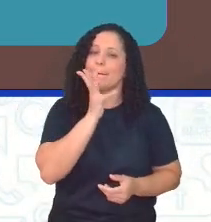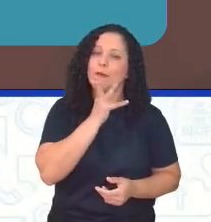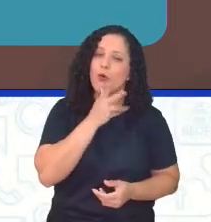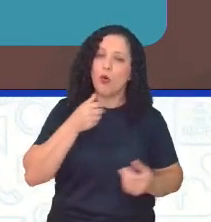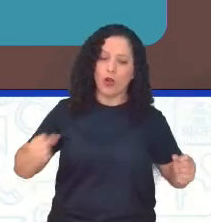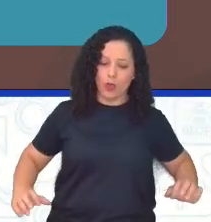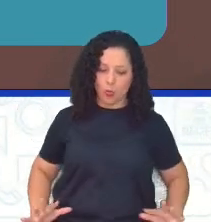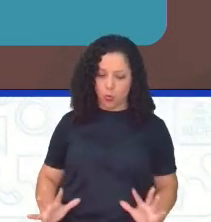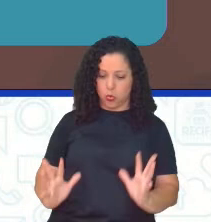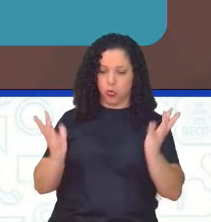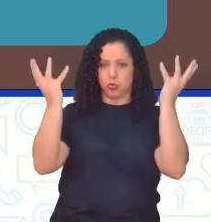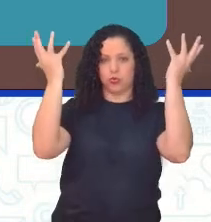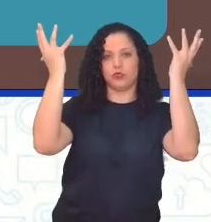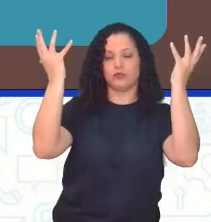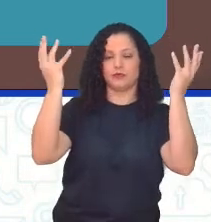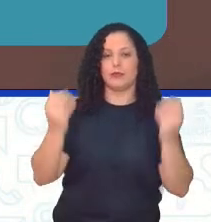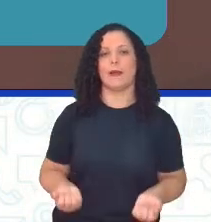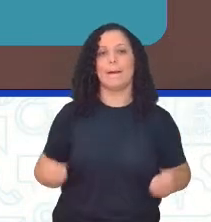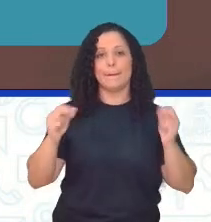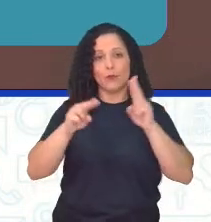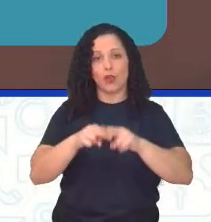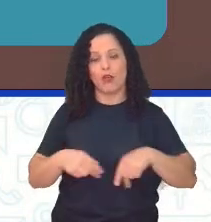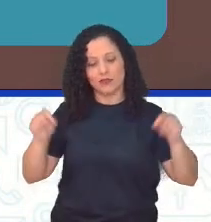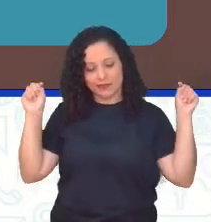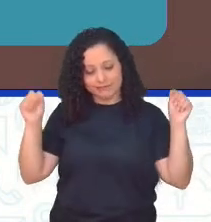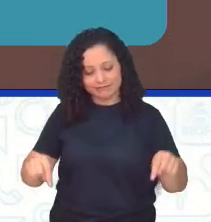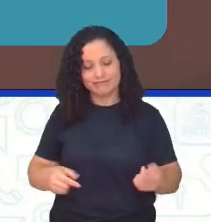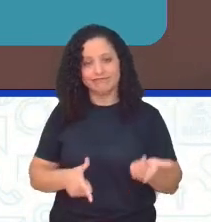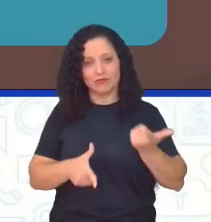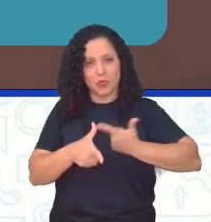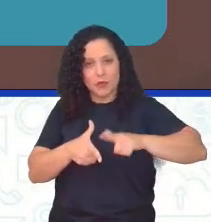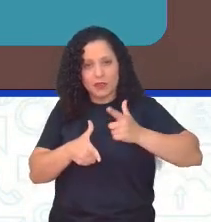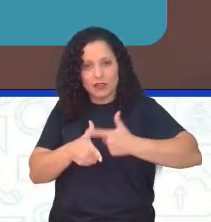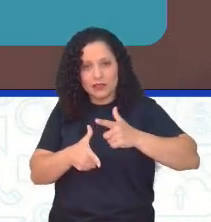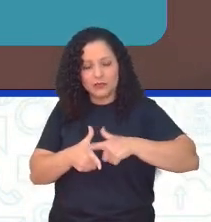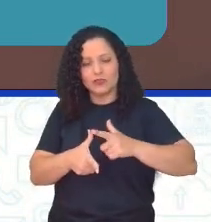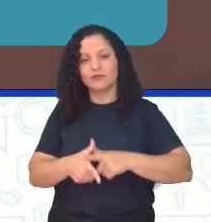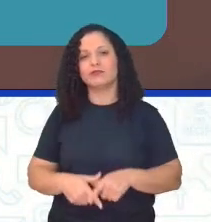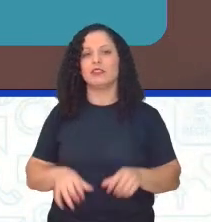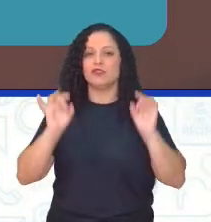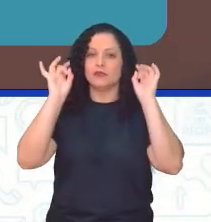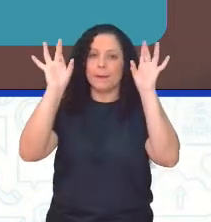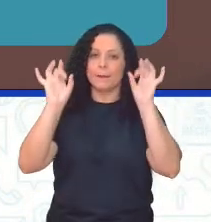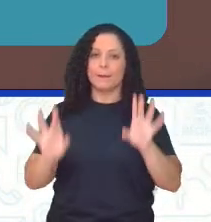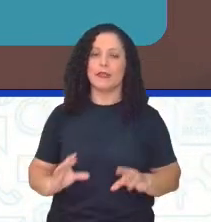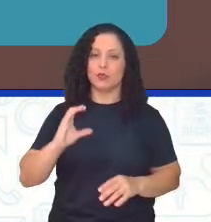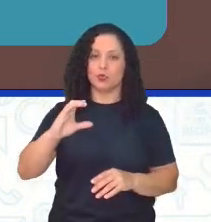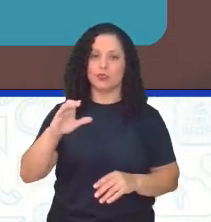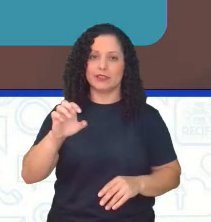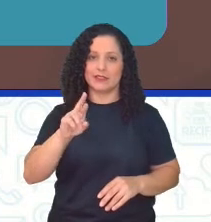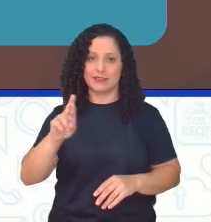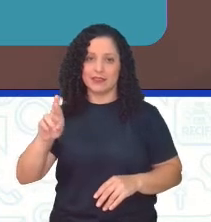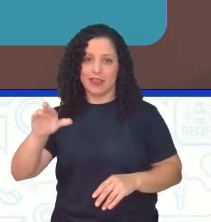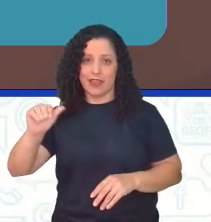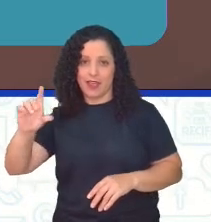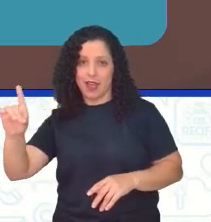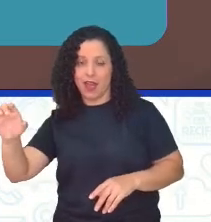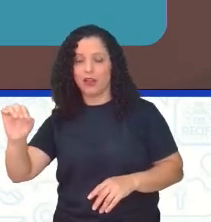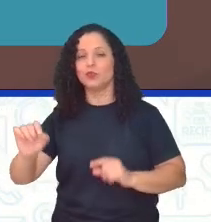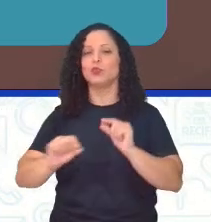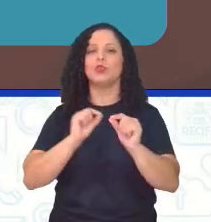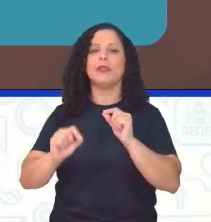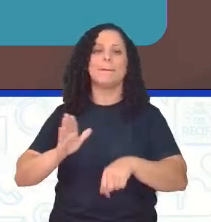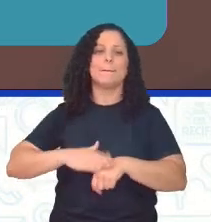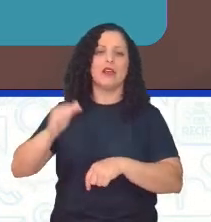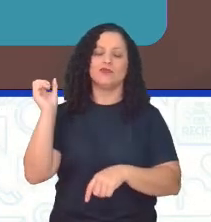estavam ali em condições muito específicas. E, principalmente no cerrado, minha gente. Um detalhe do cerrado, veja, o que deixa mais grave,